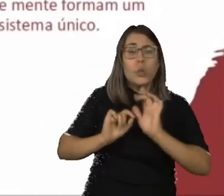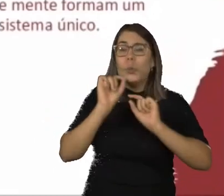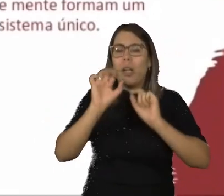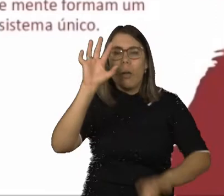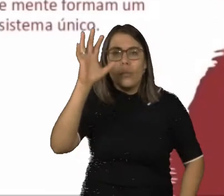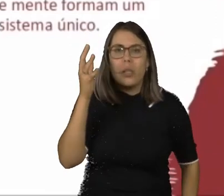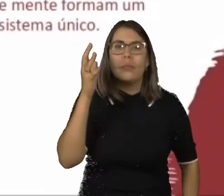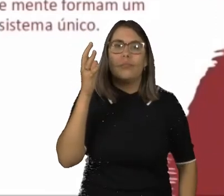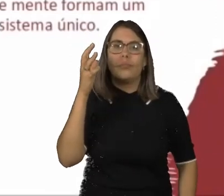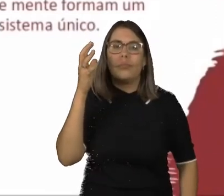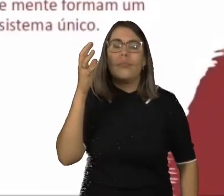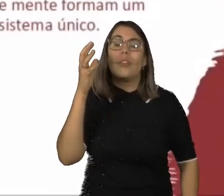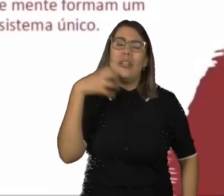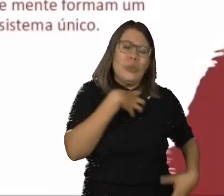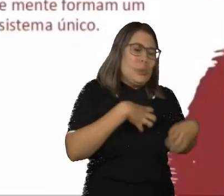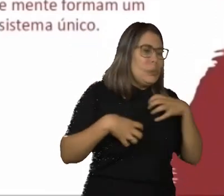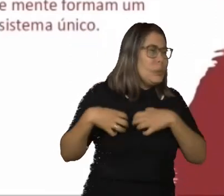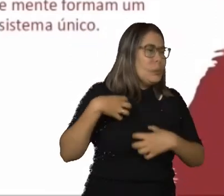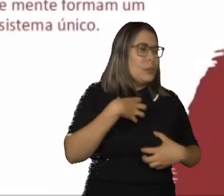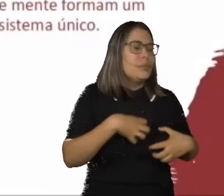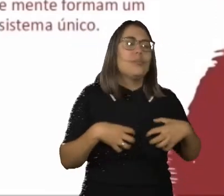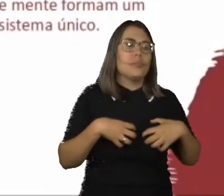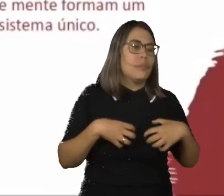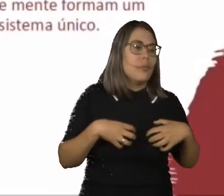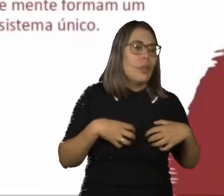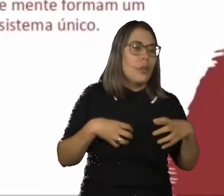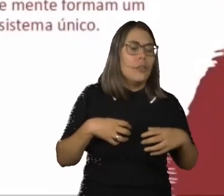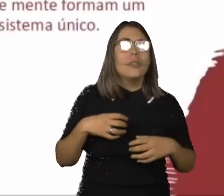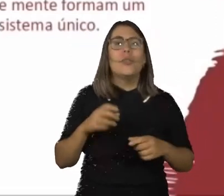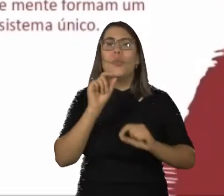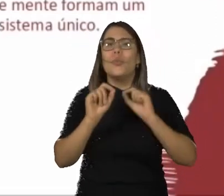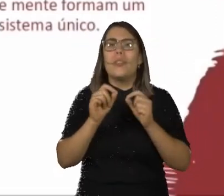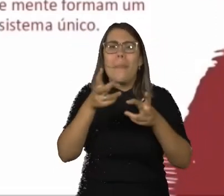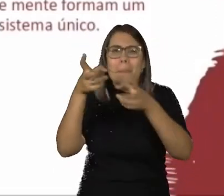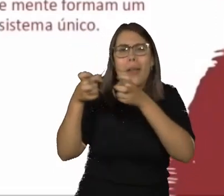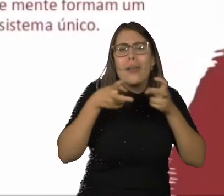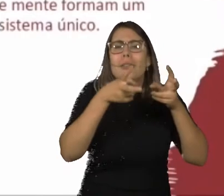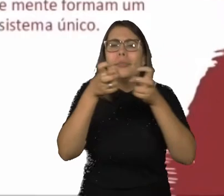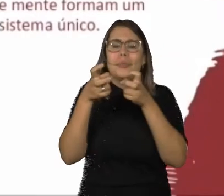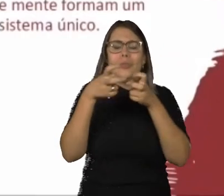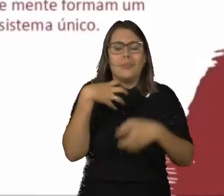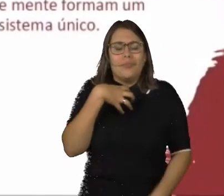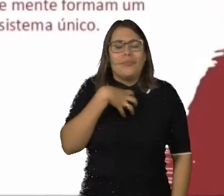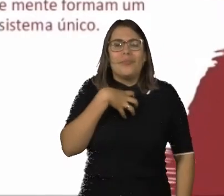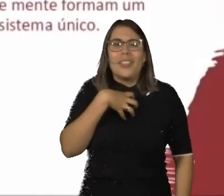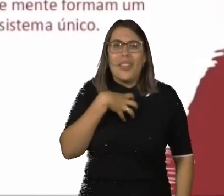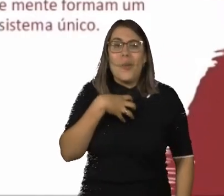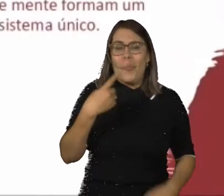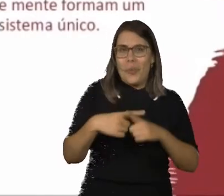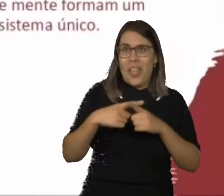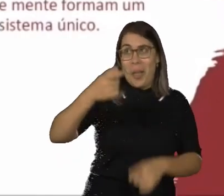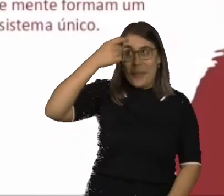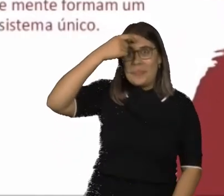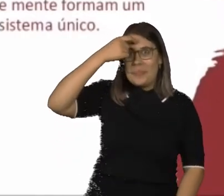nossa mente. E a mesma coisa, eu que determino que tipo de sensação eu vou ter. Já que o corpo e a mente